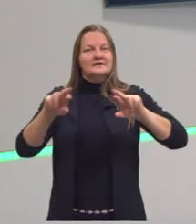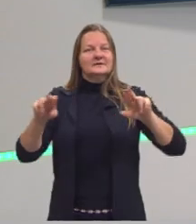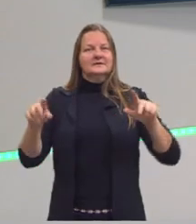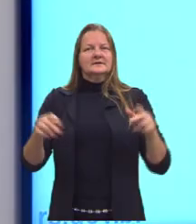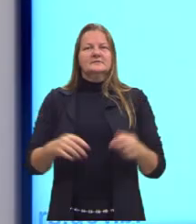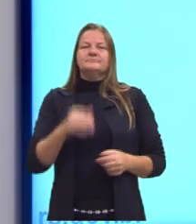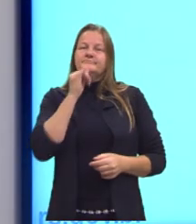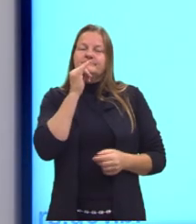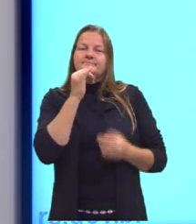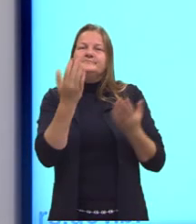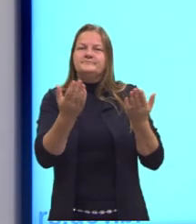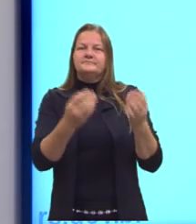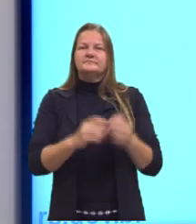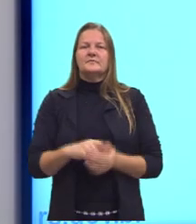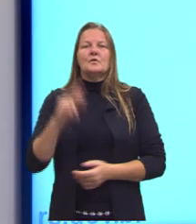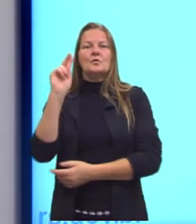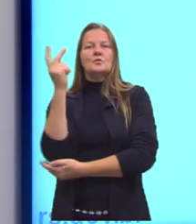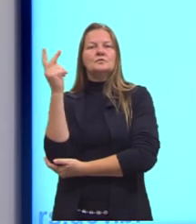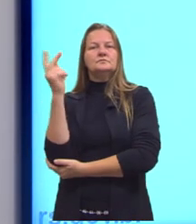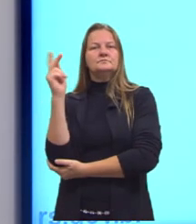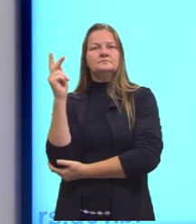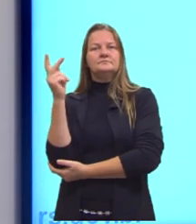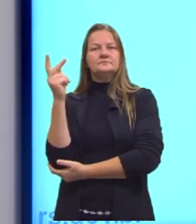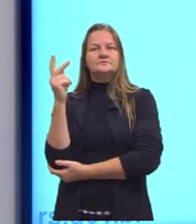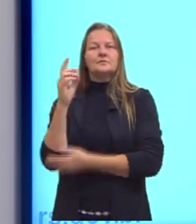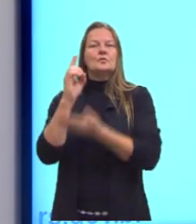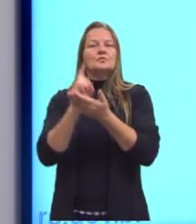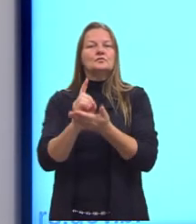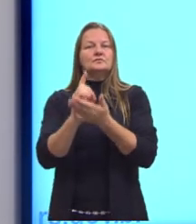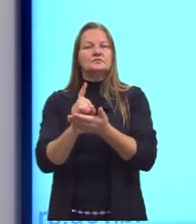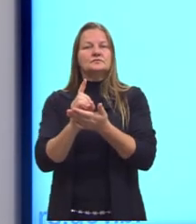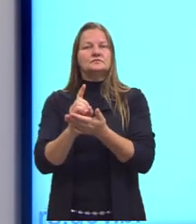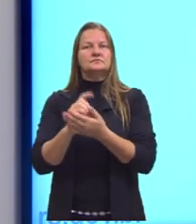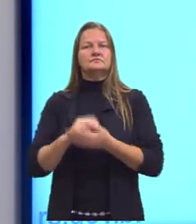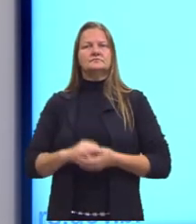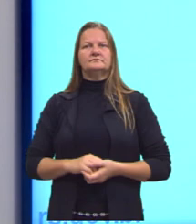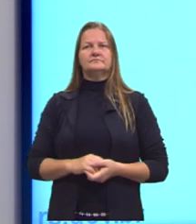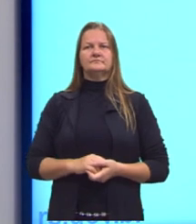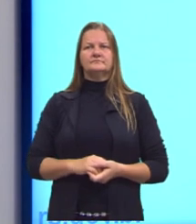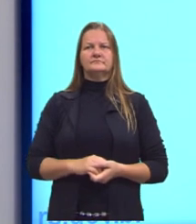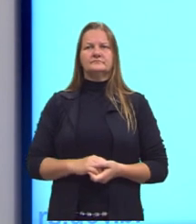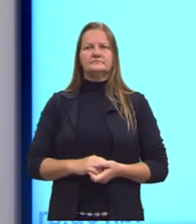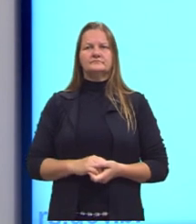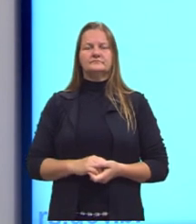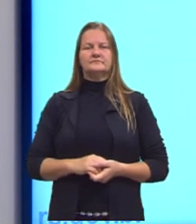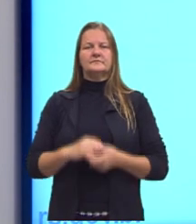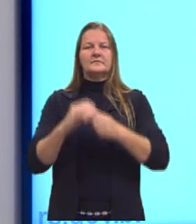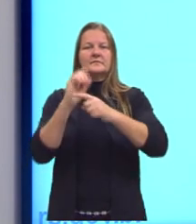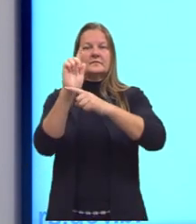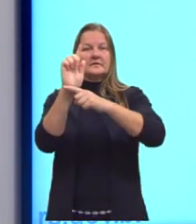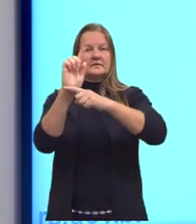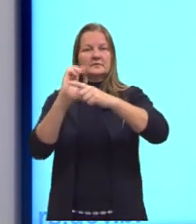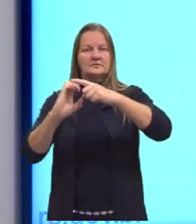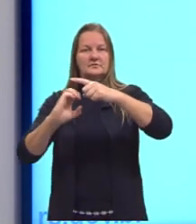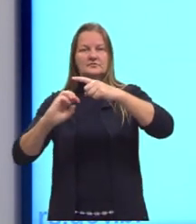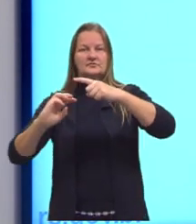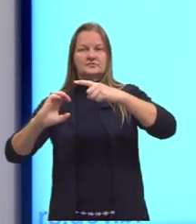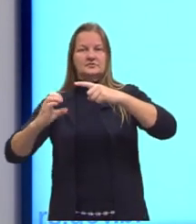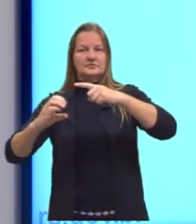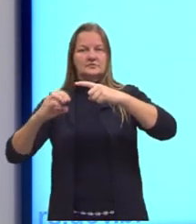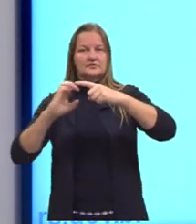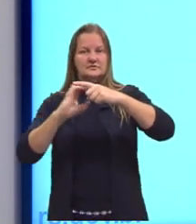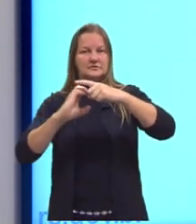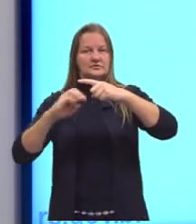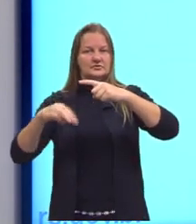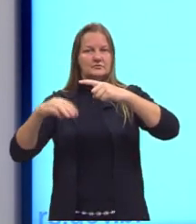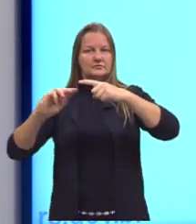eles. Então, hidrogênio. Qual é a densidade do hidrogênio em grama por centímetro cúbico? Essa é a unidade que